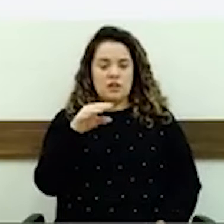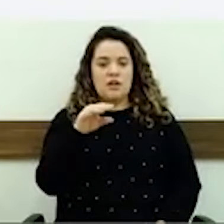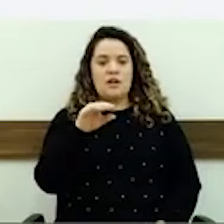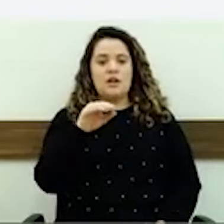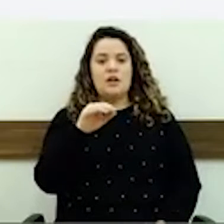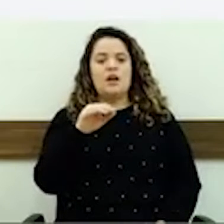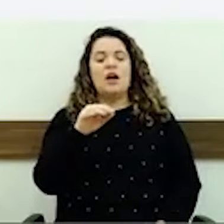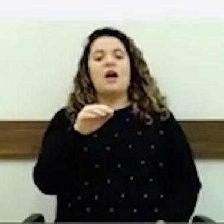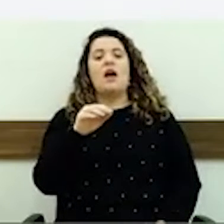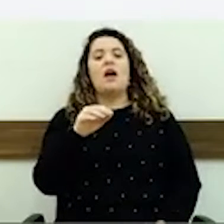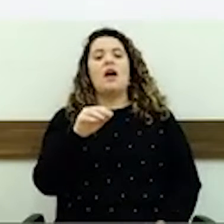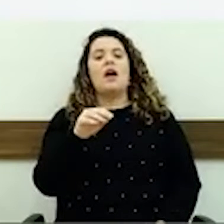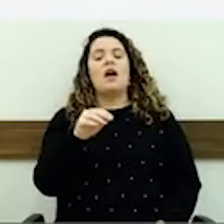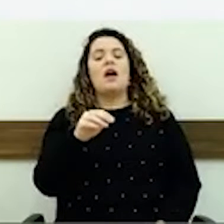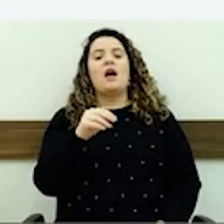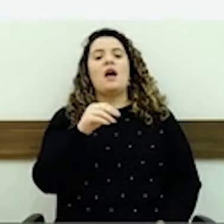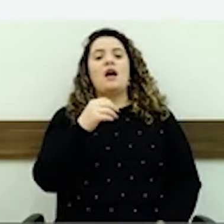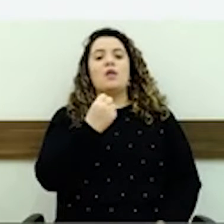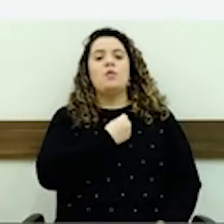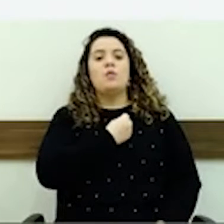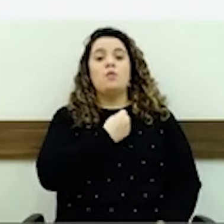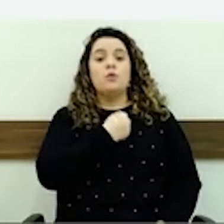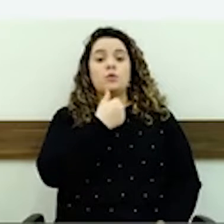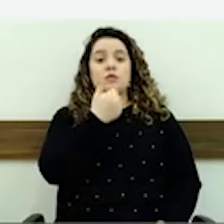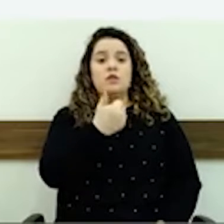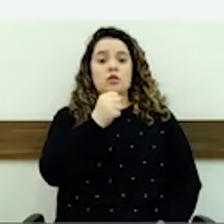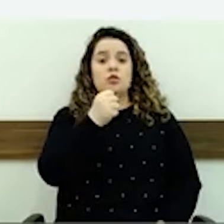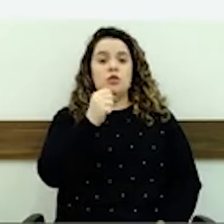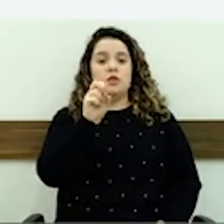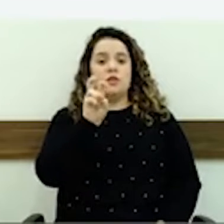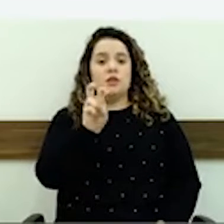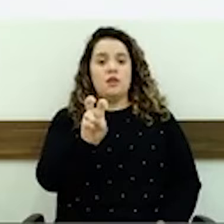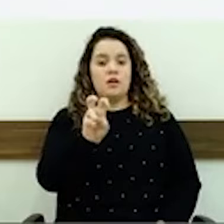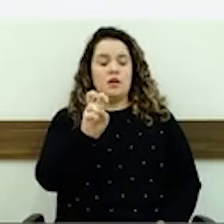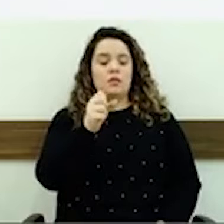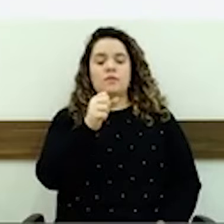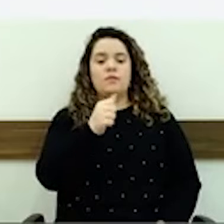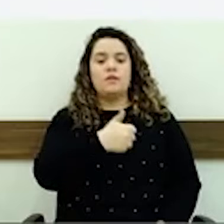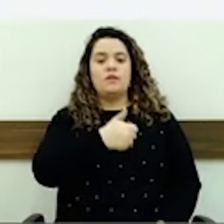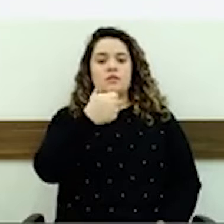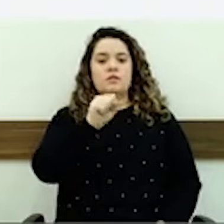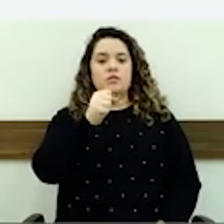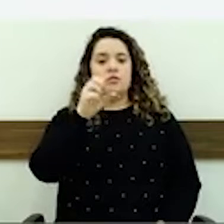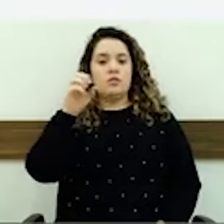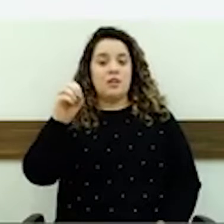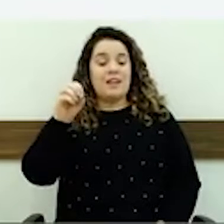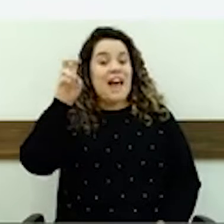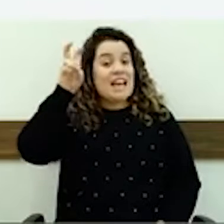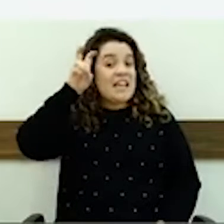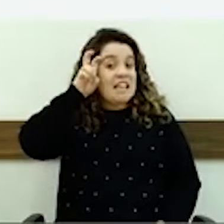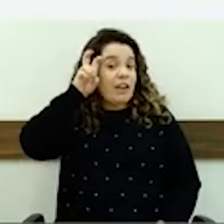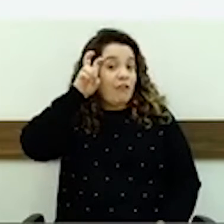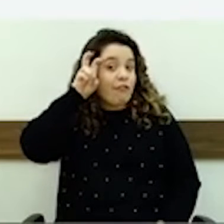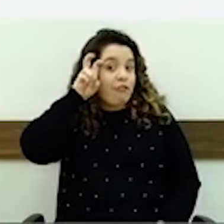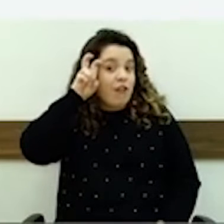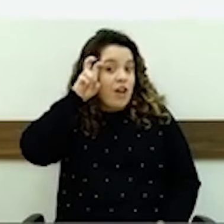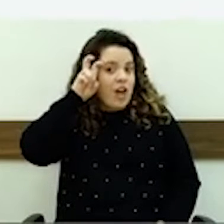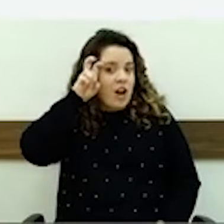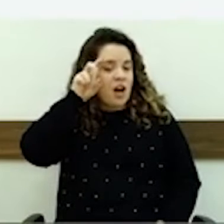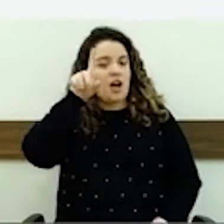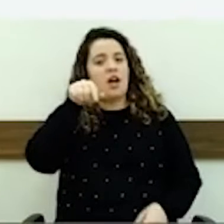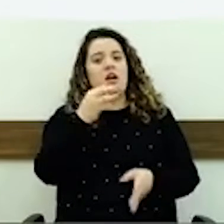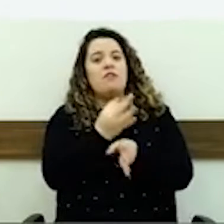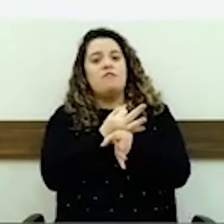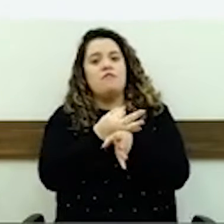Azevedo, 180. Vai ser na quinta-feira, inclusive vai ser um feriado, mas político não tem hora,